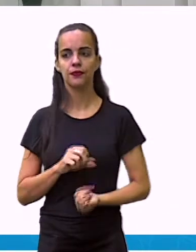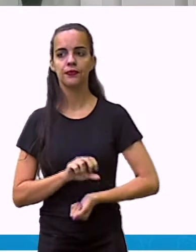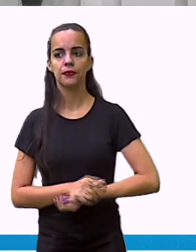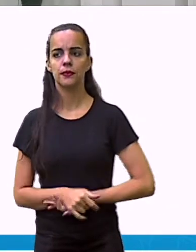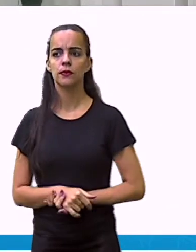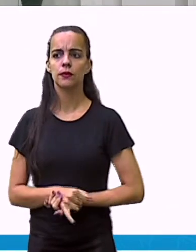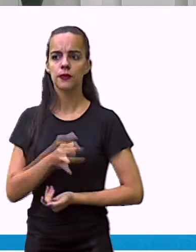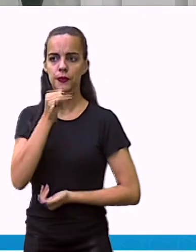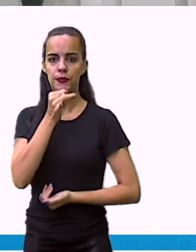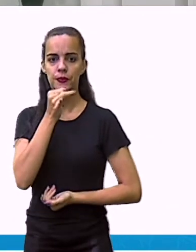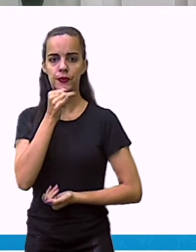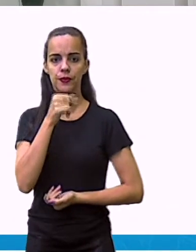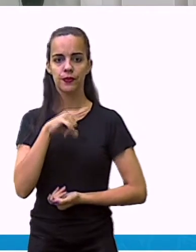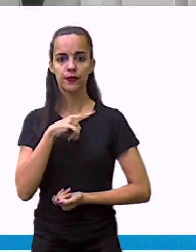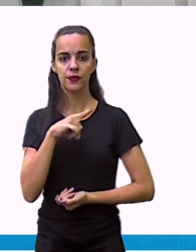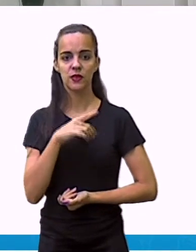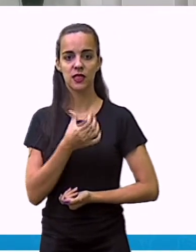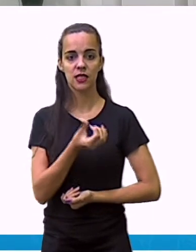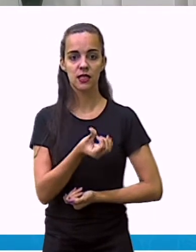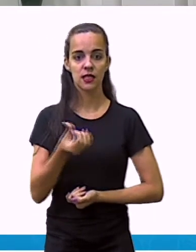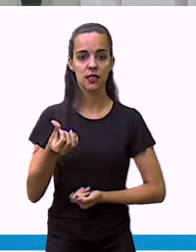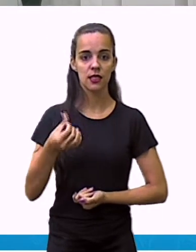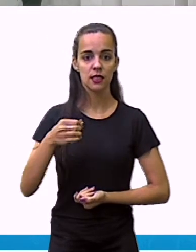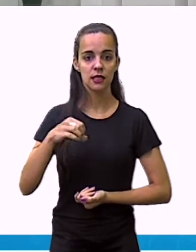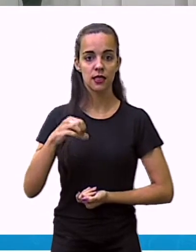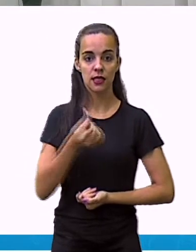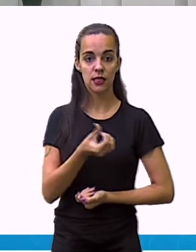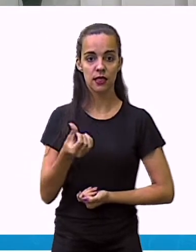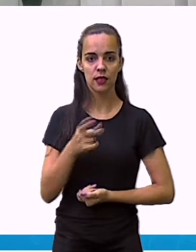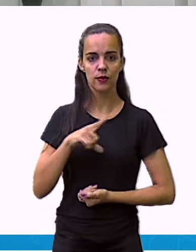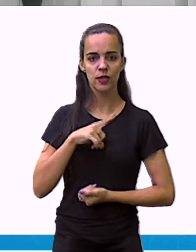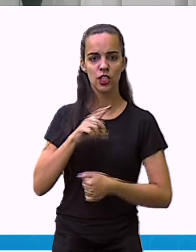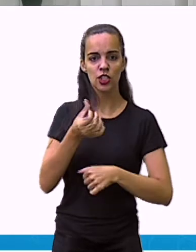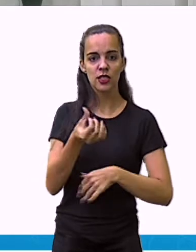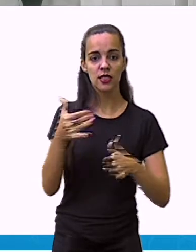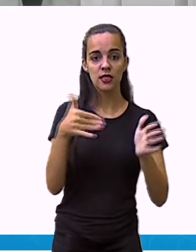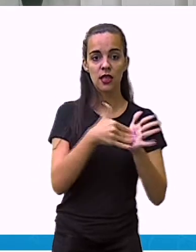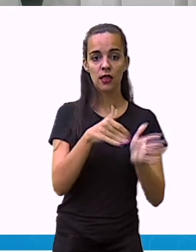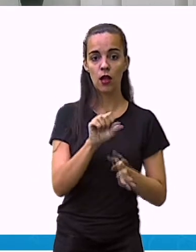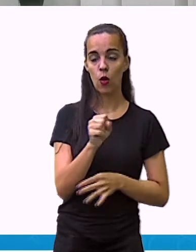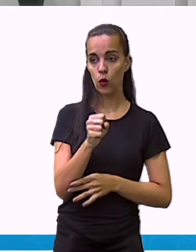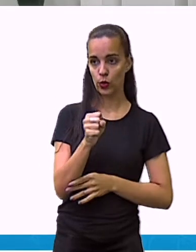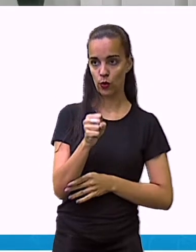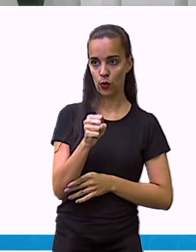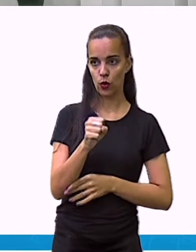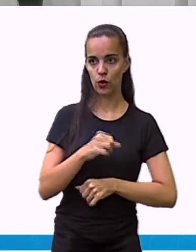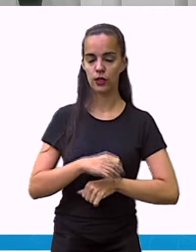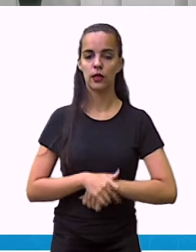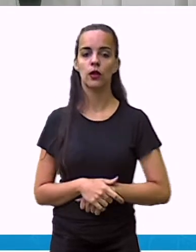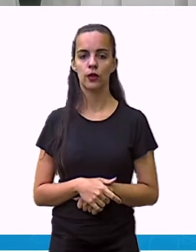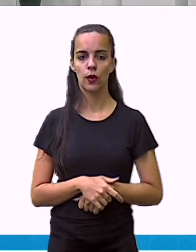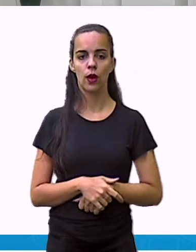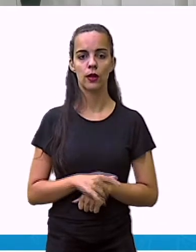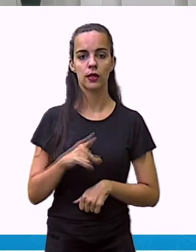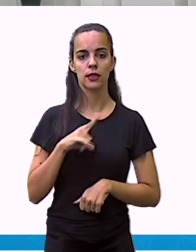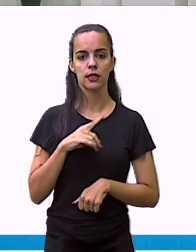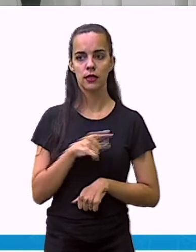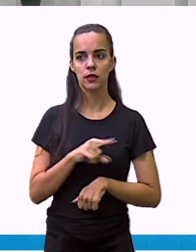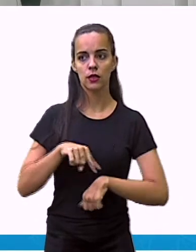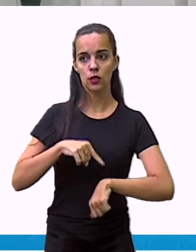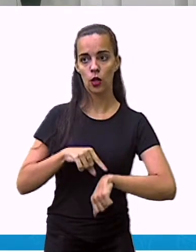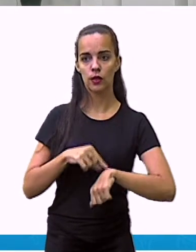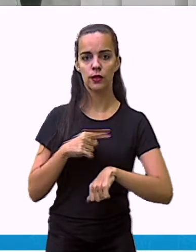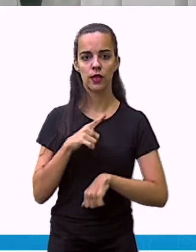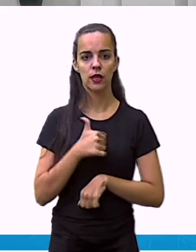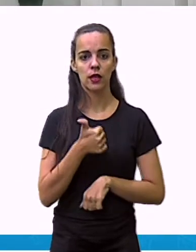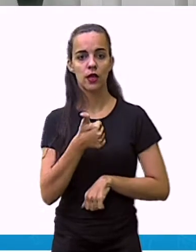das meninas, 66% das meninas estudam de 6 a 8 horas por dia. 20%